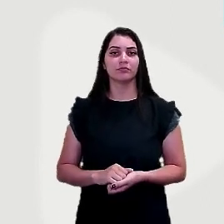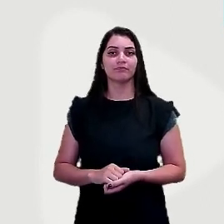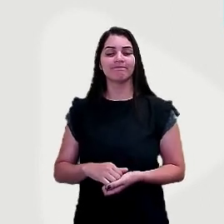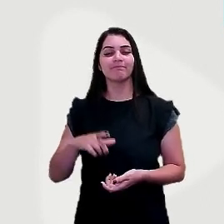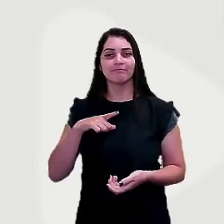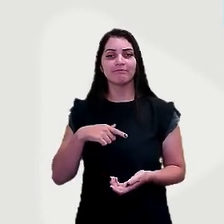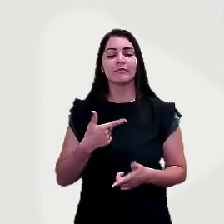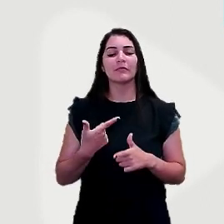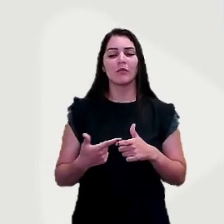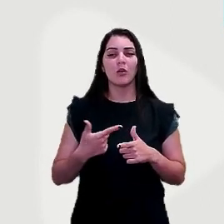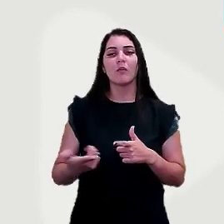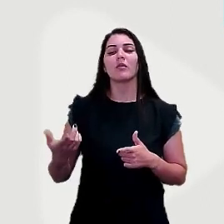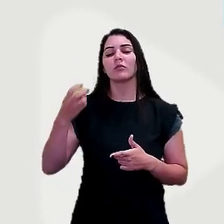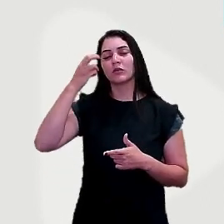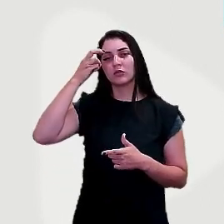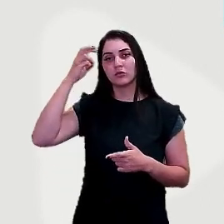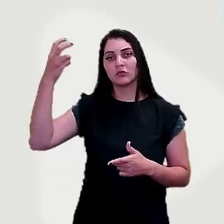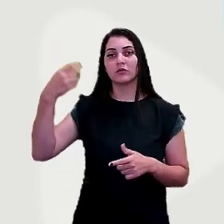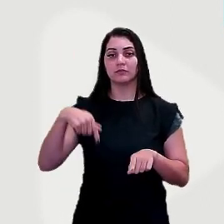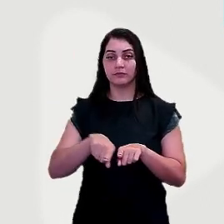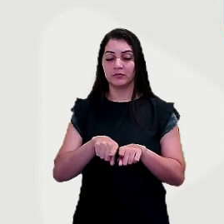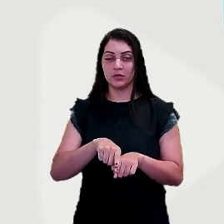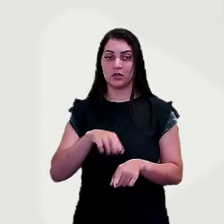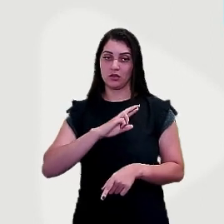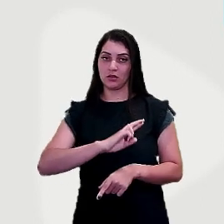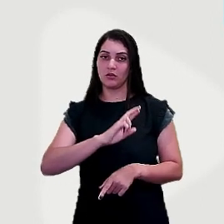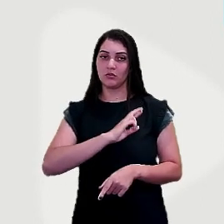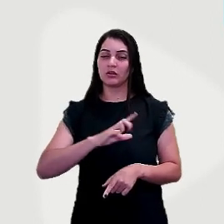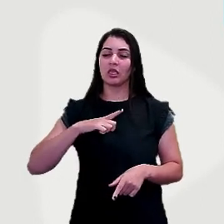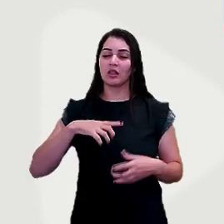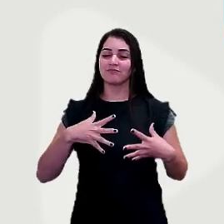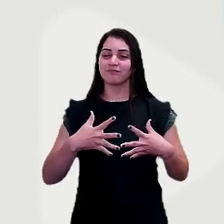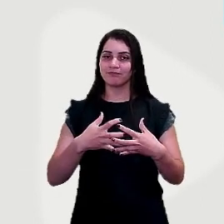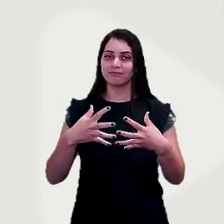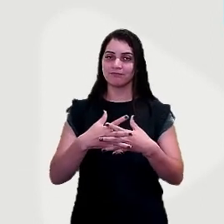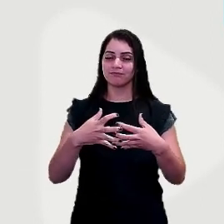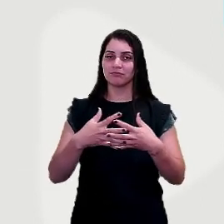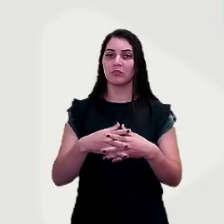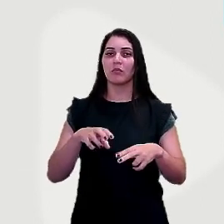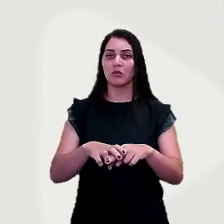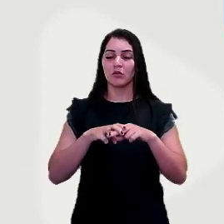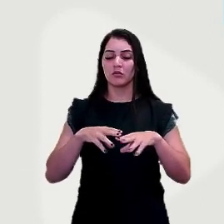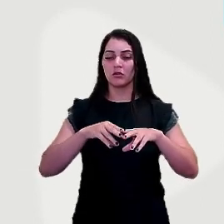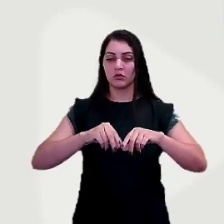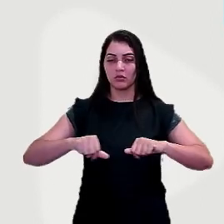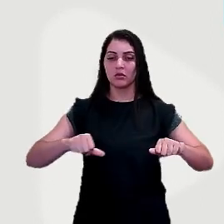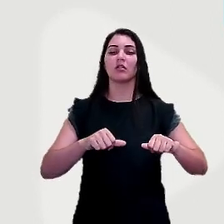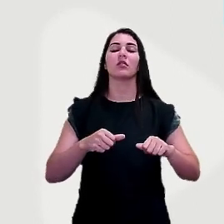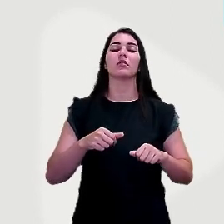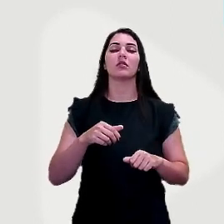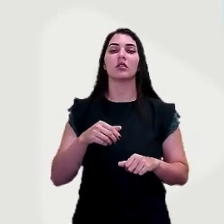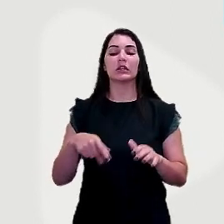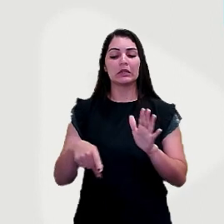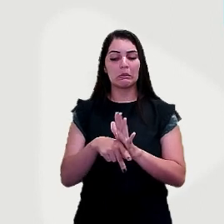muito essas questões culturais e essas questões religiosas, causando conflitos por conta de terra, por conta de posse de terra,